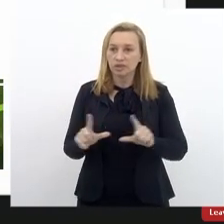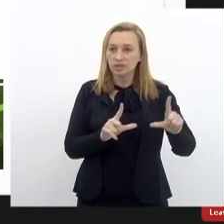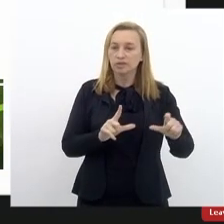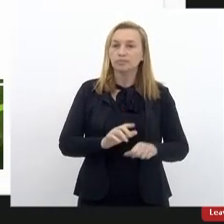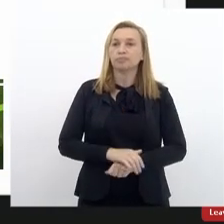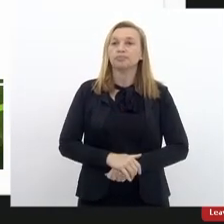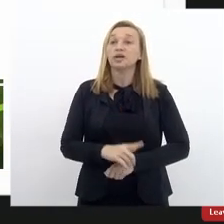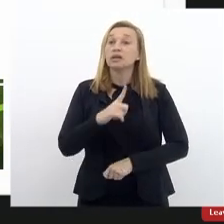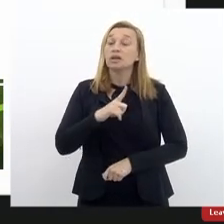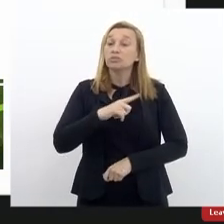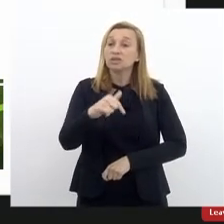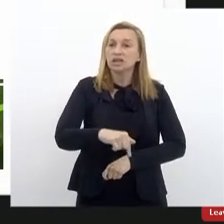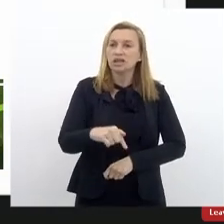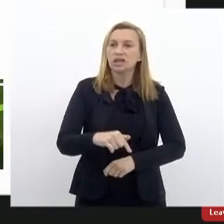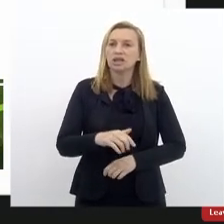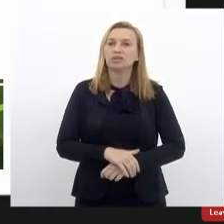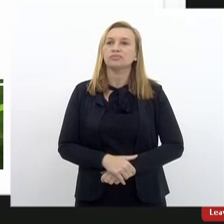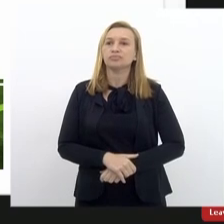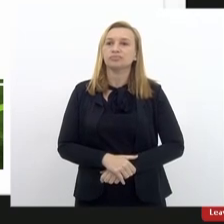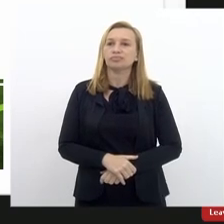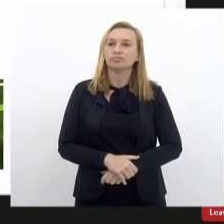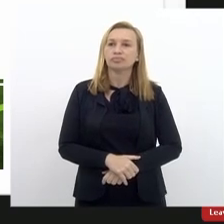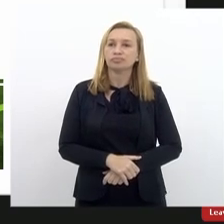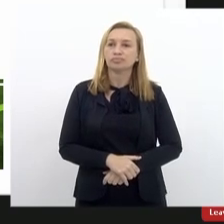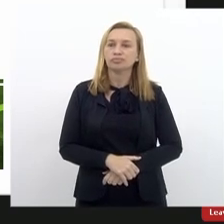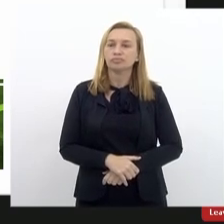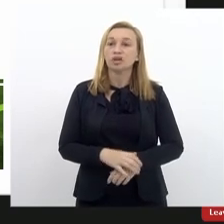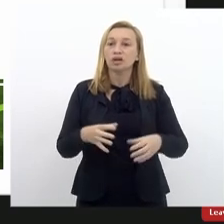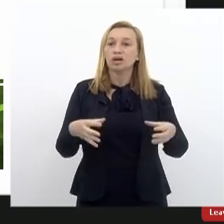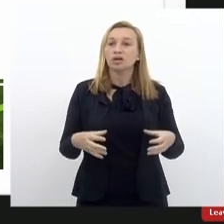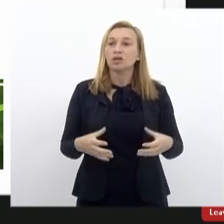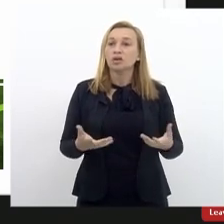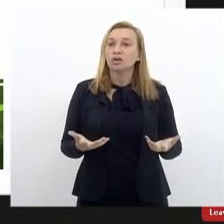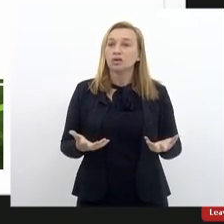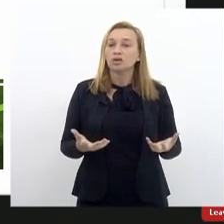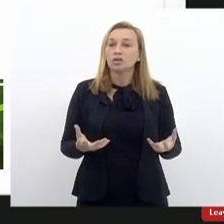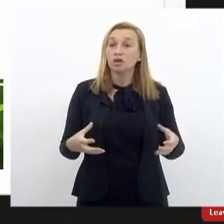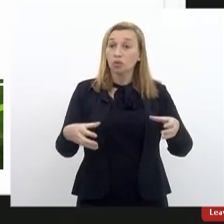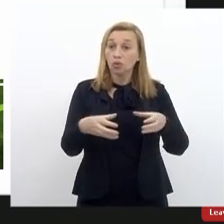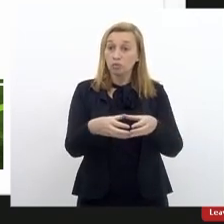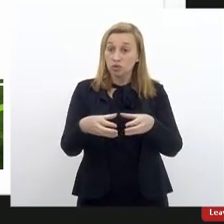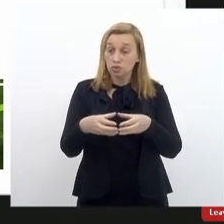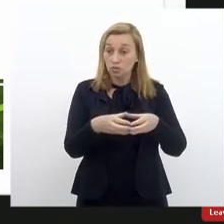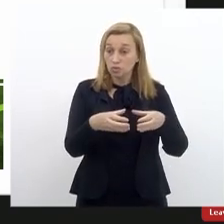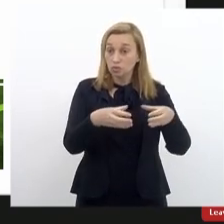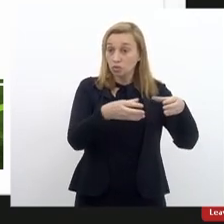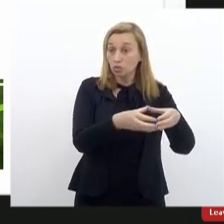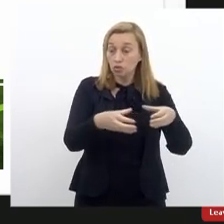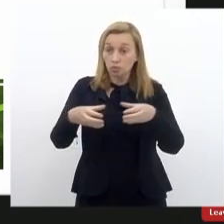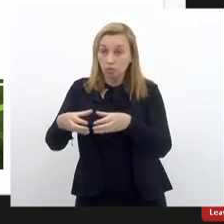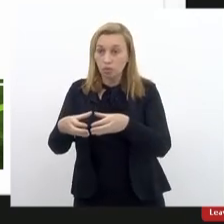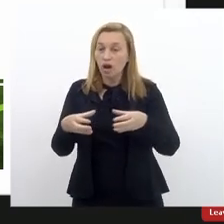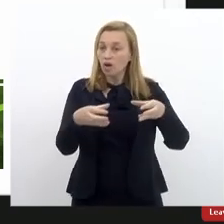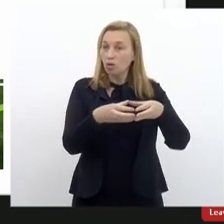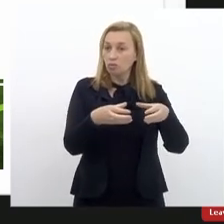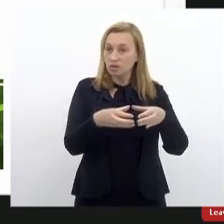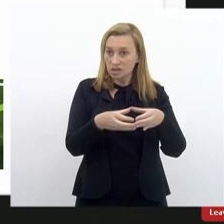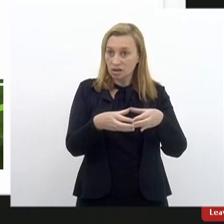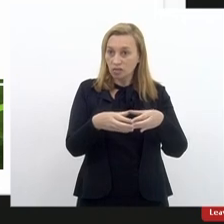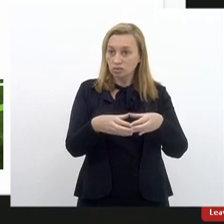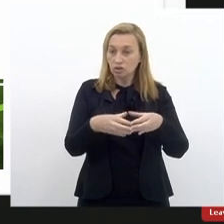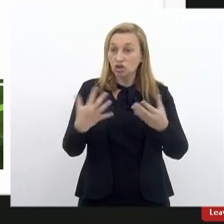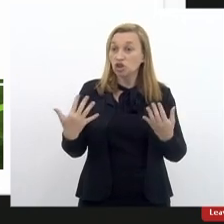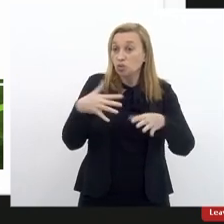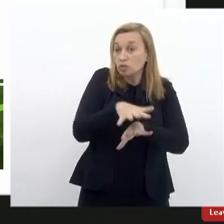Nós temos aqui a composição das comissões, a Comissão de